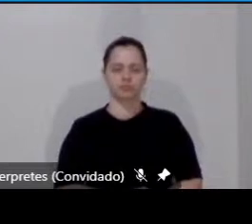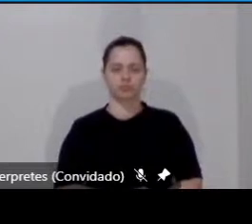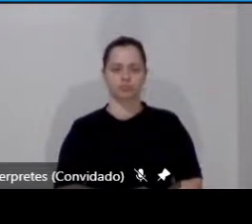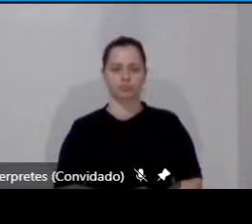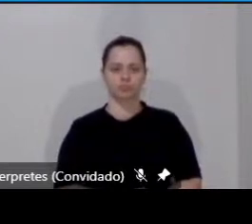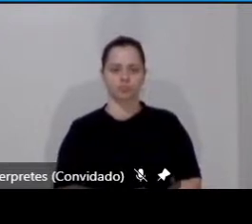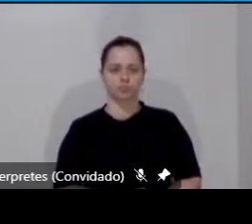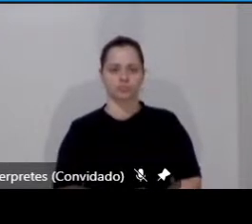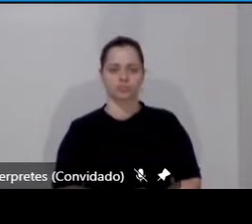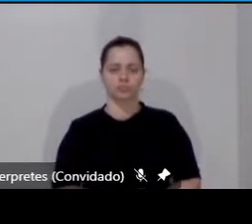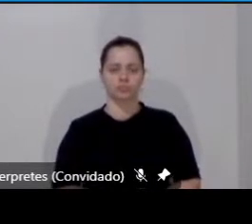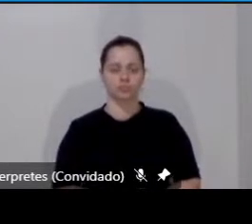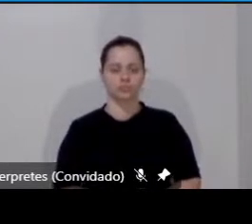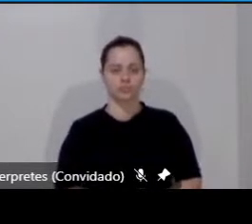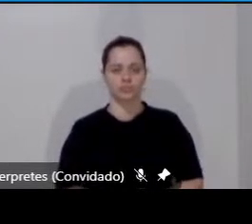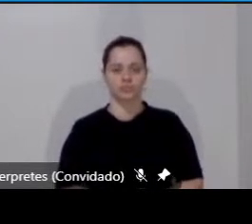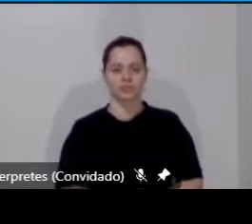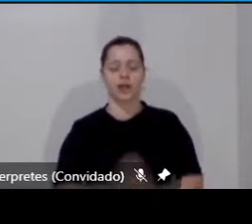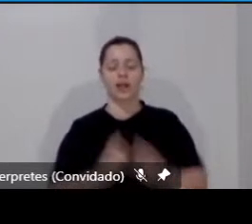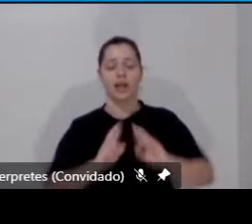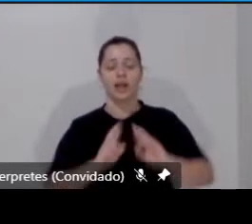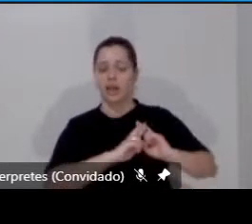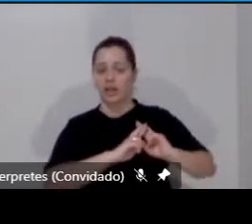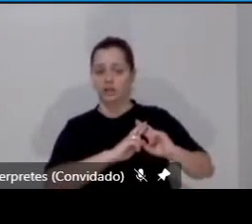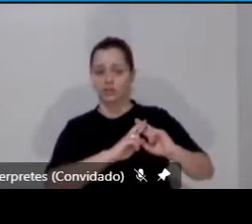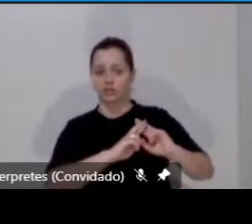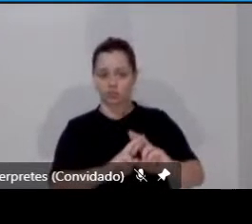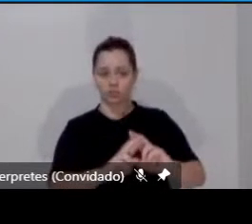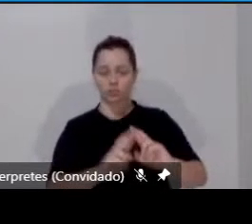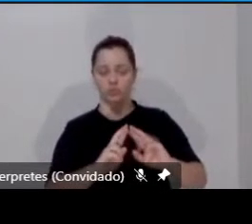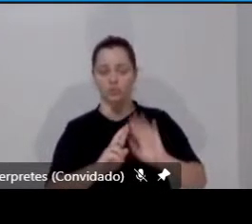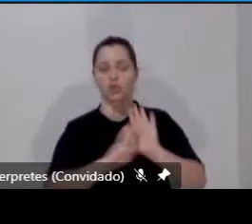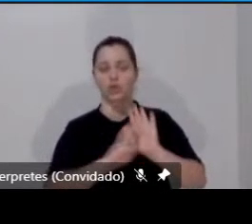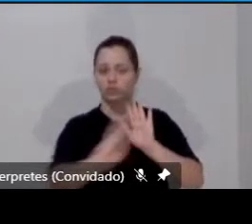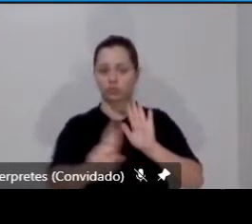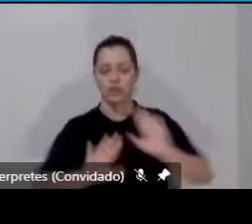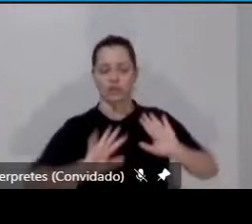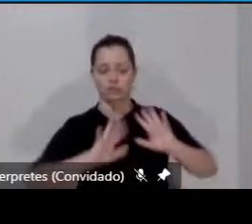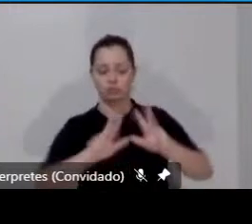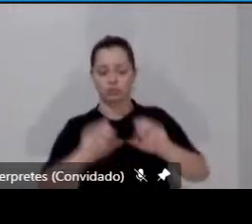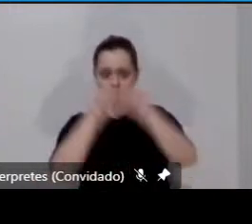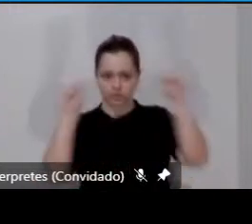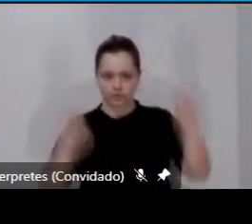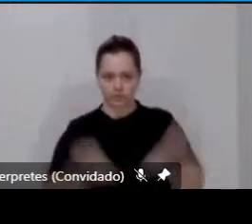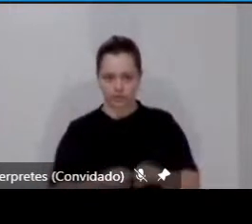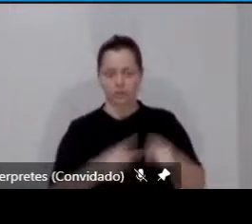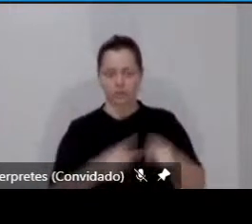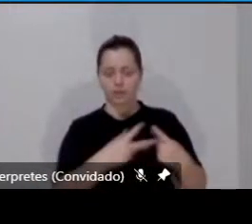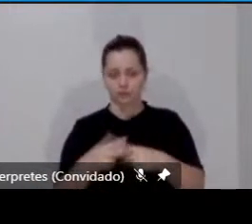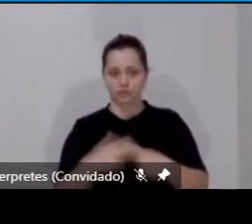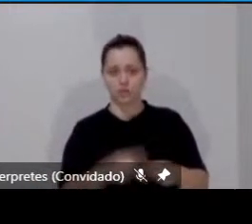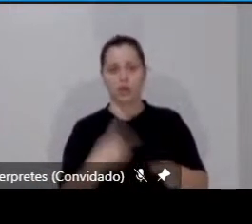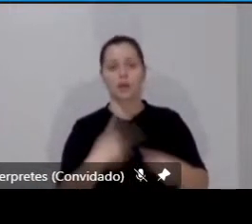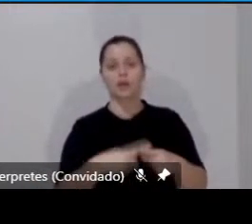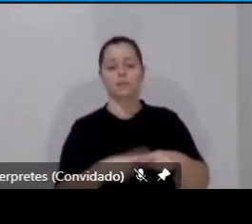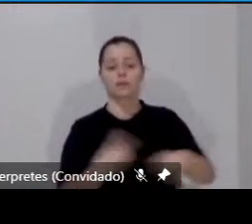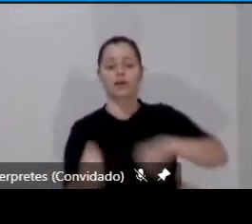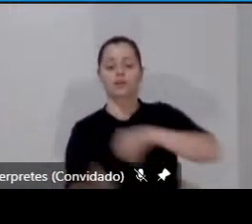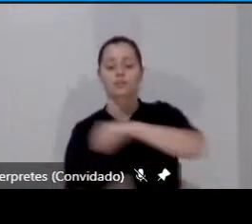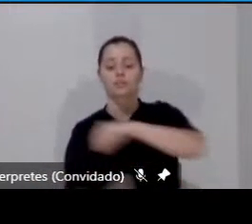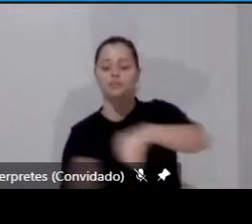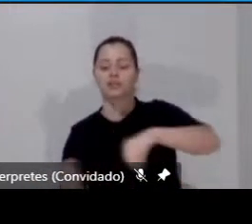É resultado desse sistema em funcionamento porque a mobilidade é necessariamente